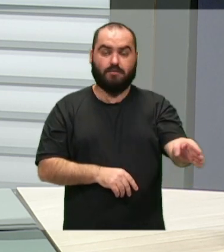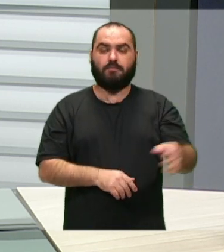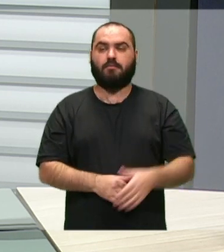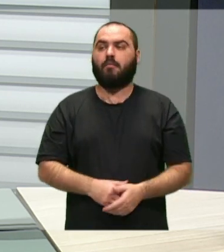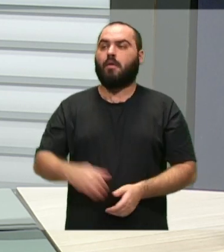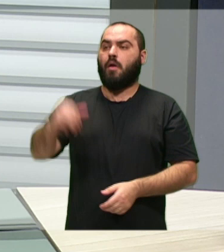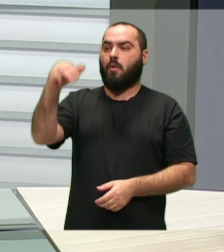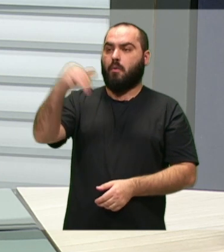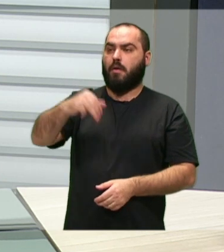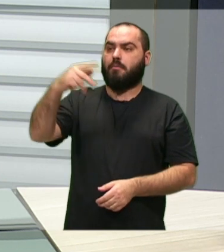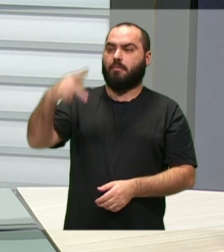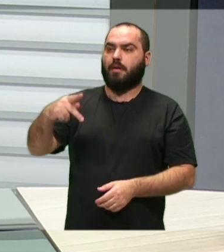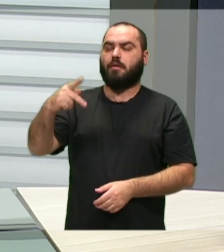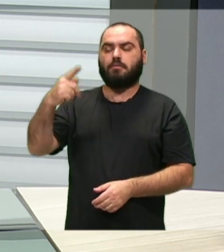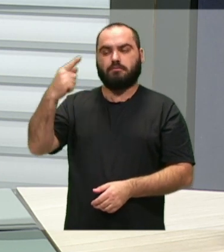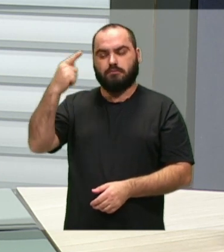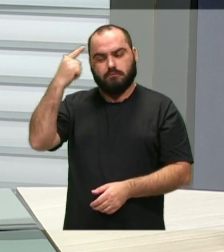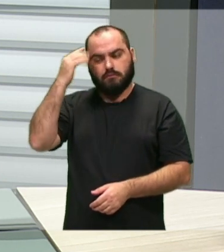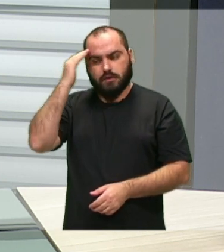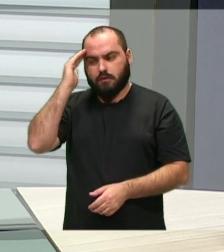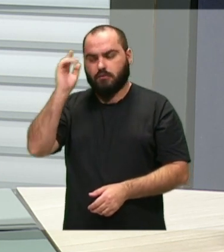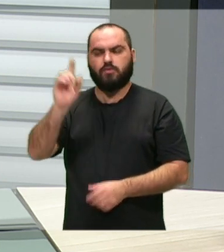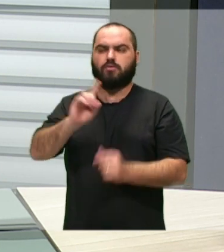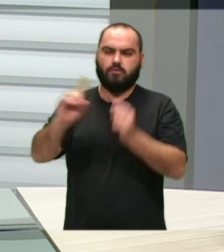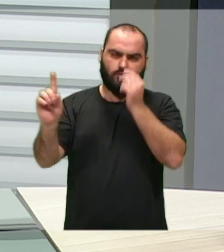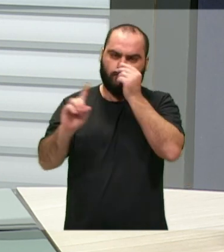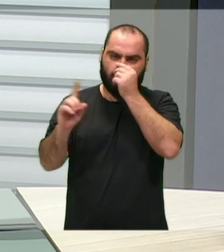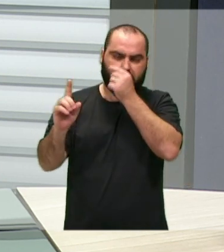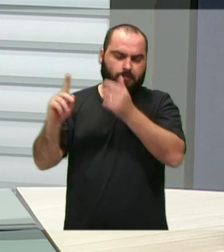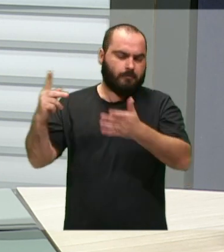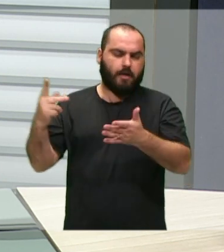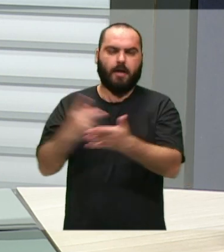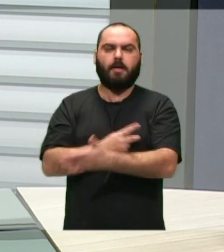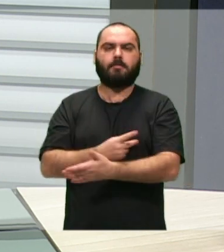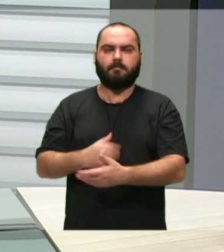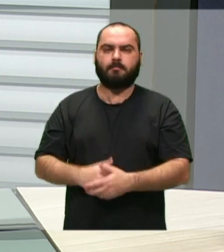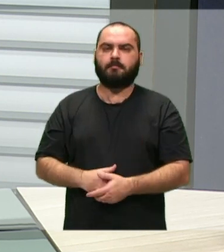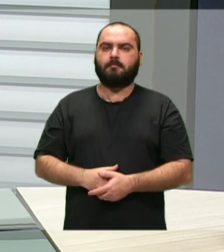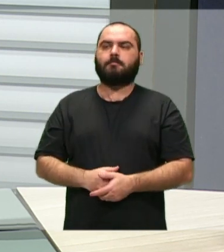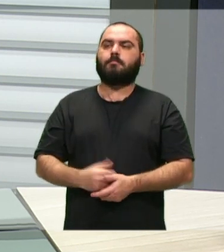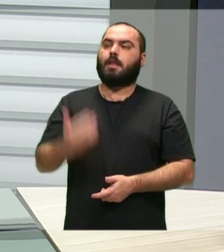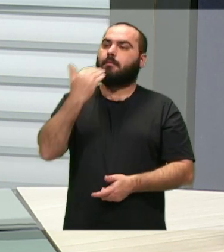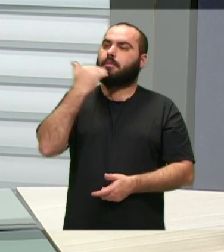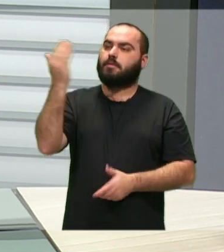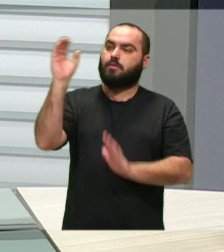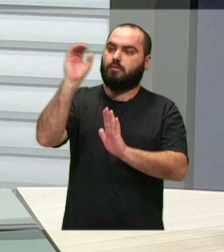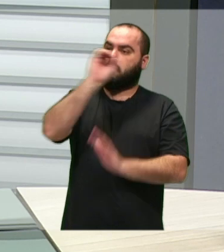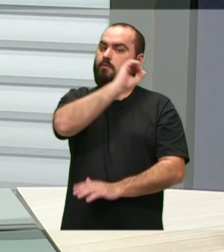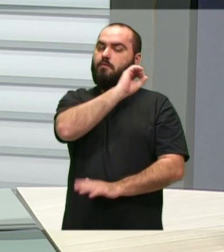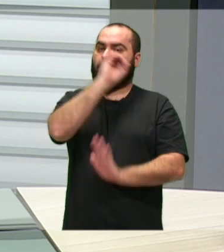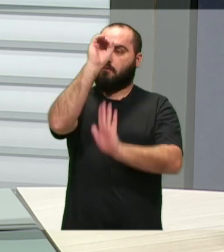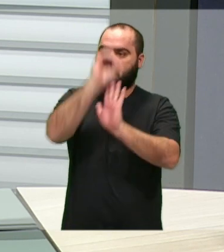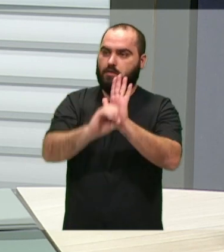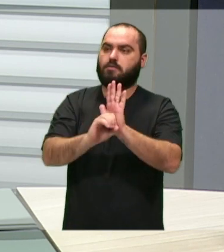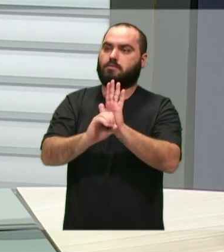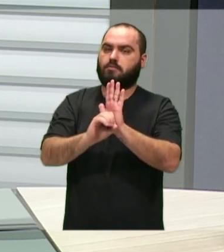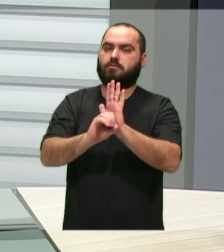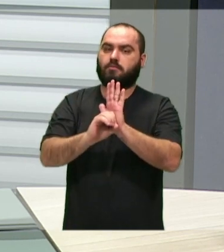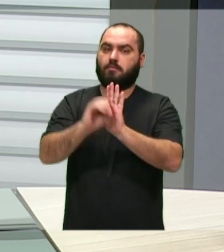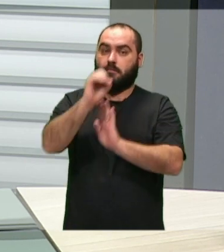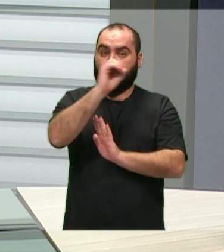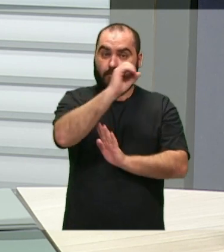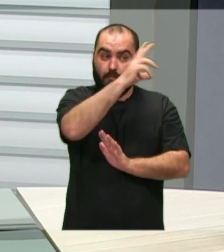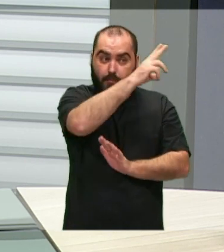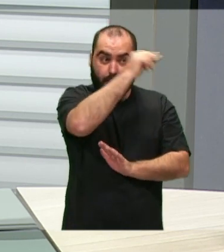Ministério Público entendeu que não, e aí mandou essa casa ao ofício pedindo que a gente devolvesse, que mandou o ofício para